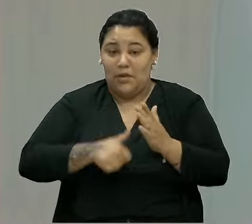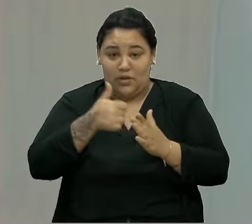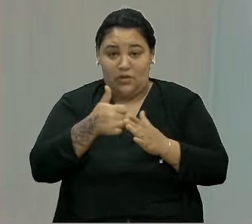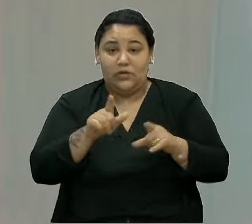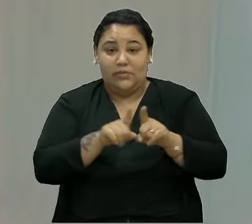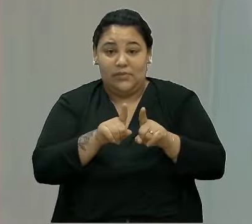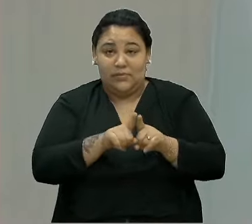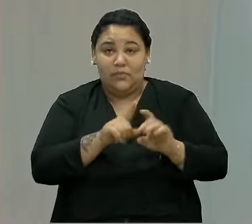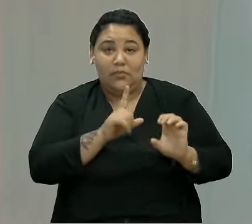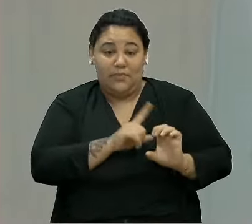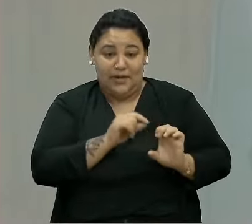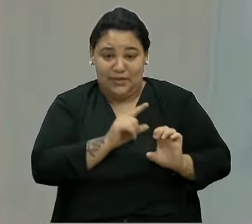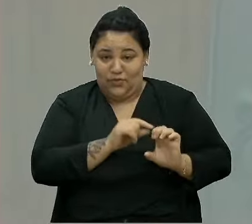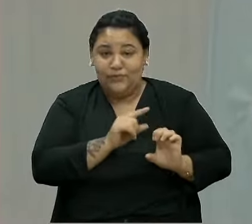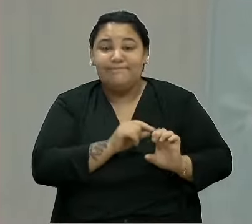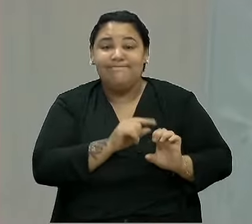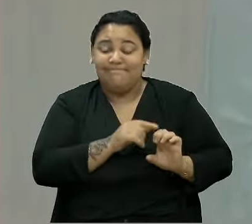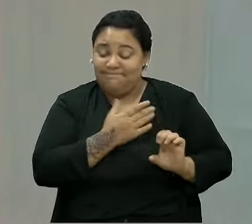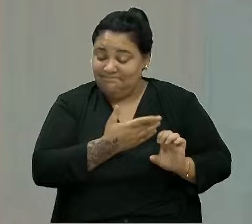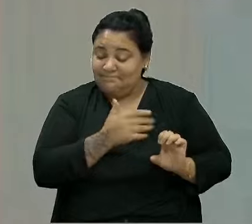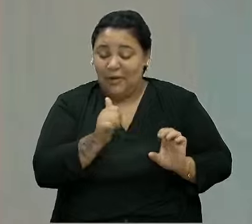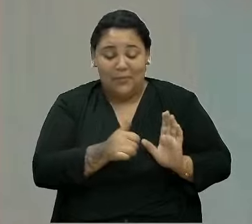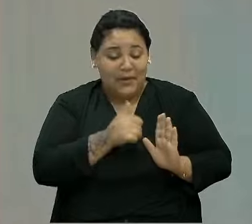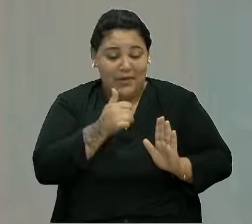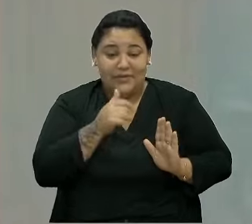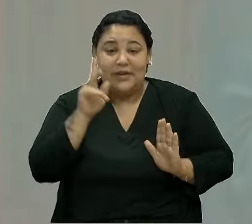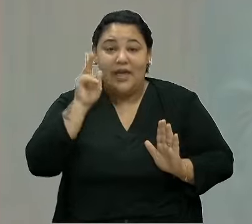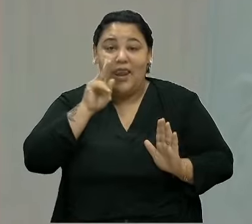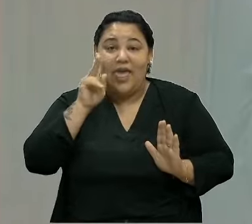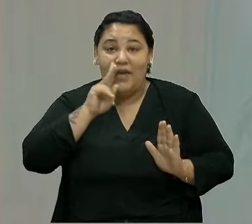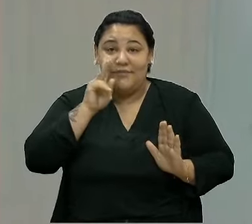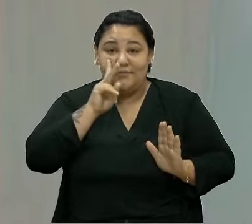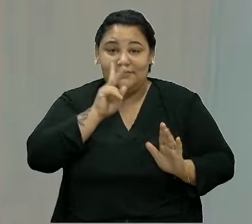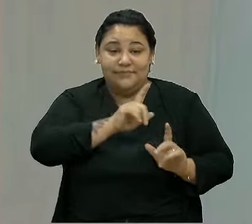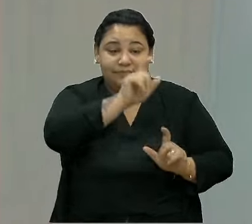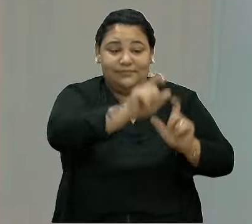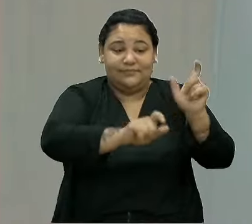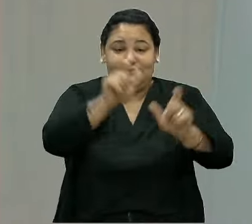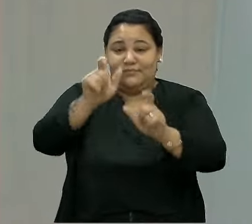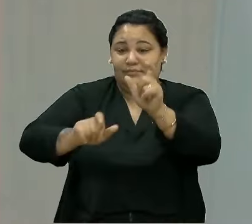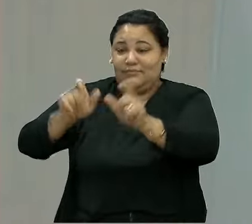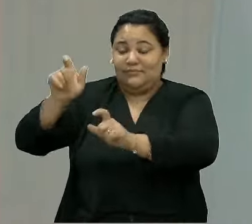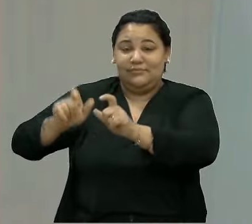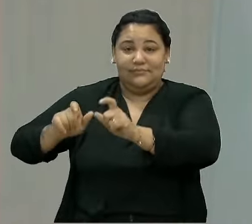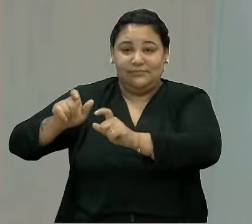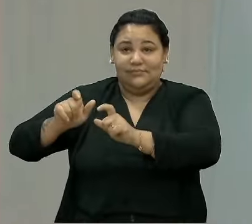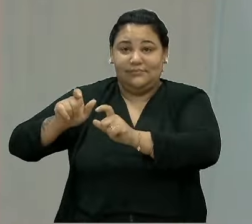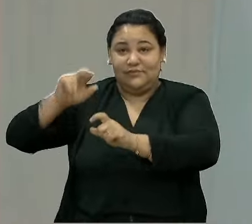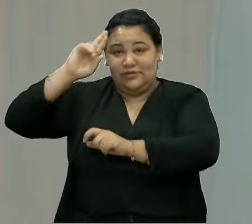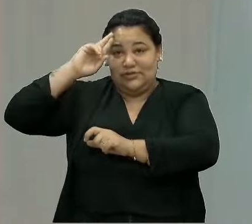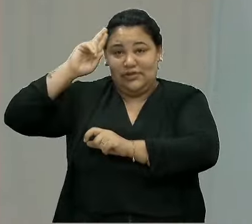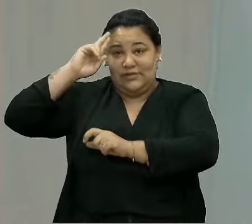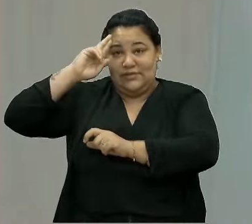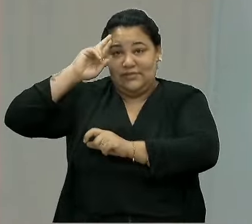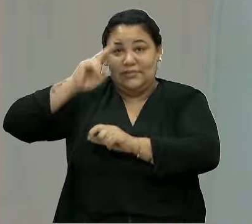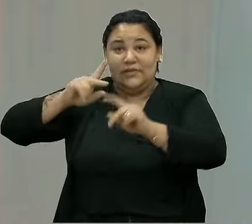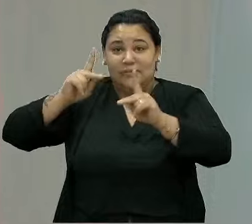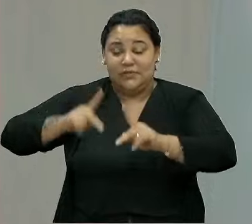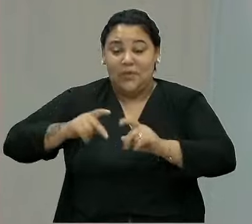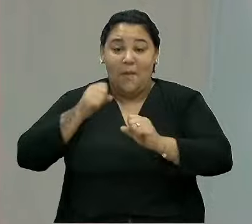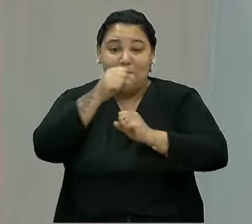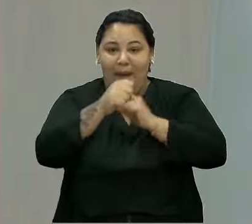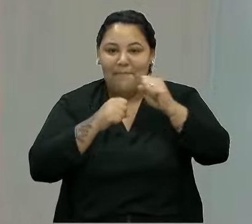empresário. Eu lembro que se colocava os bonecos do chefe de sessão na época para as pessoas irem lá soquear à